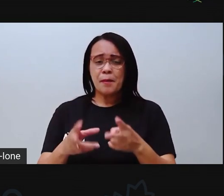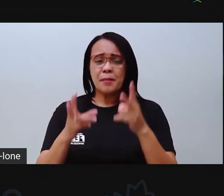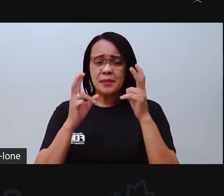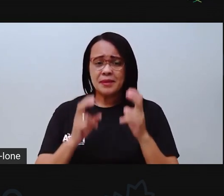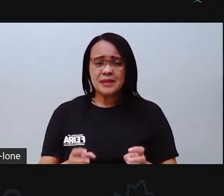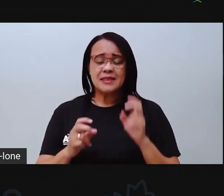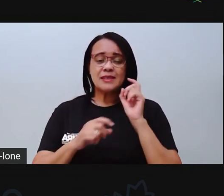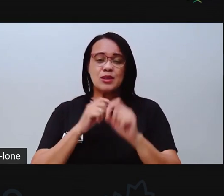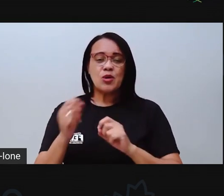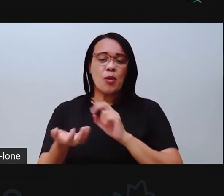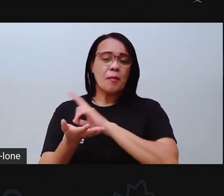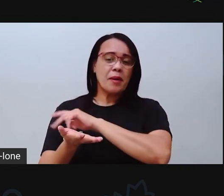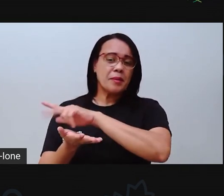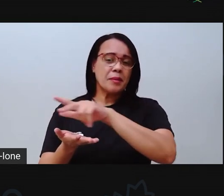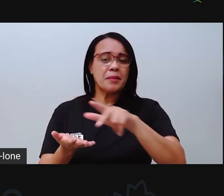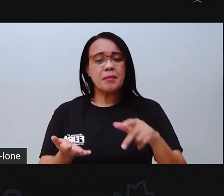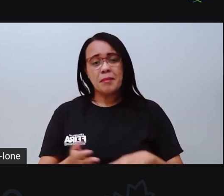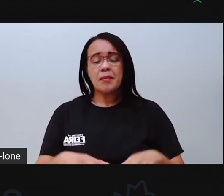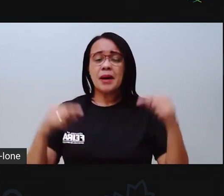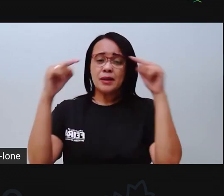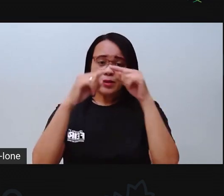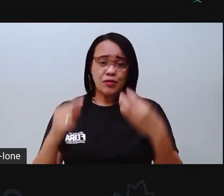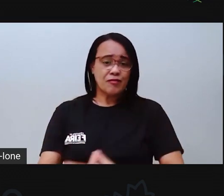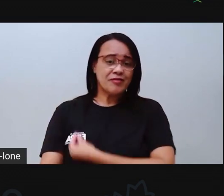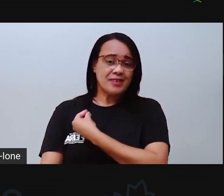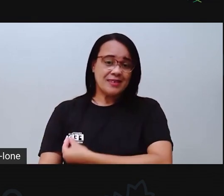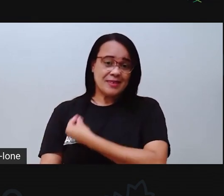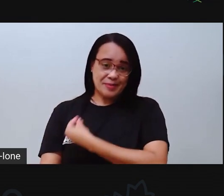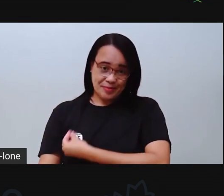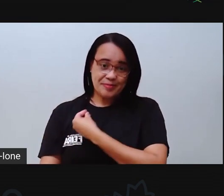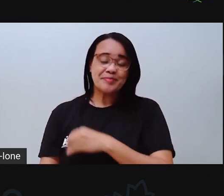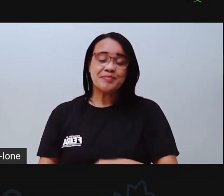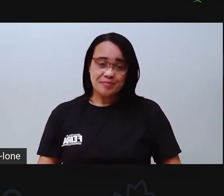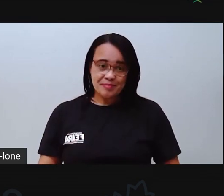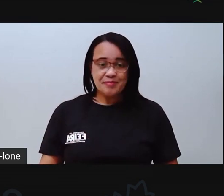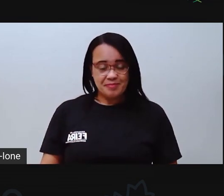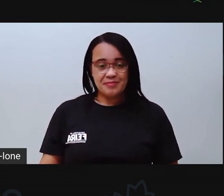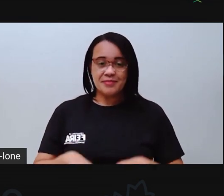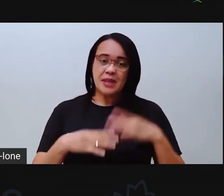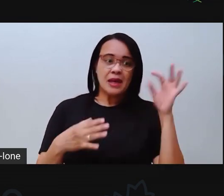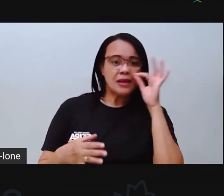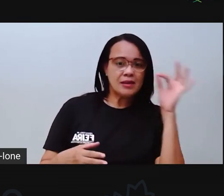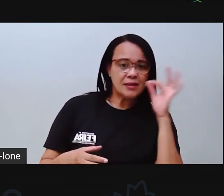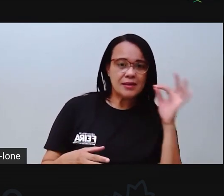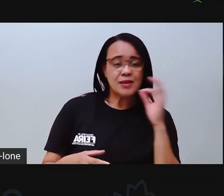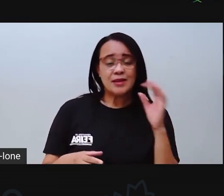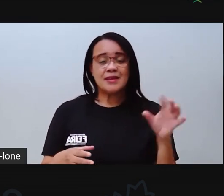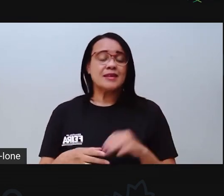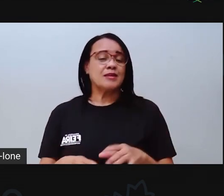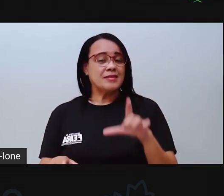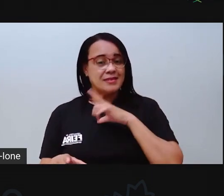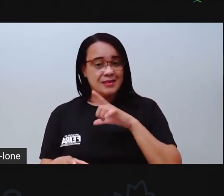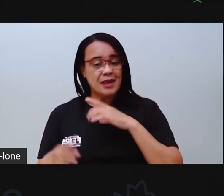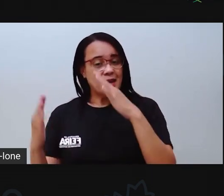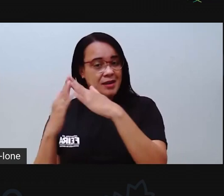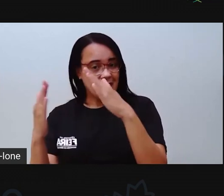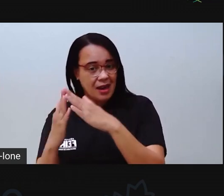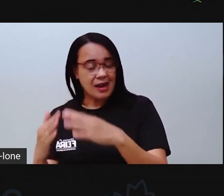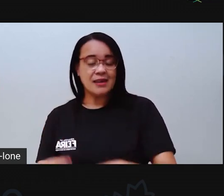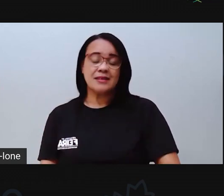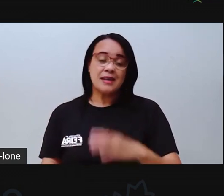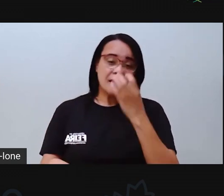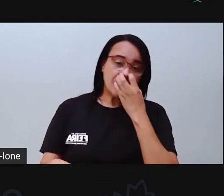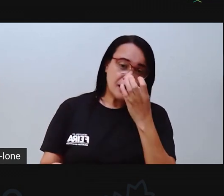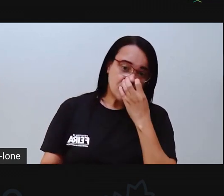muitas situações no nosso dia a dia, né? Quem aí em casa não tem um gatinho, um cachorrinho que gosta de ficar cheirando o nosso